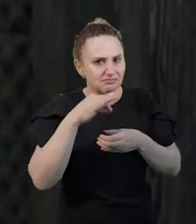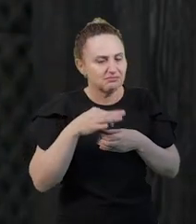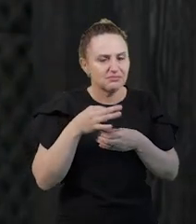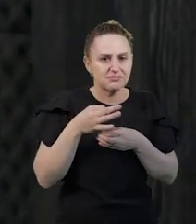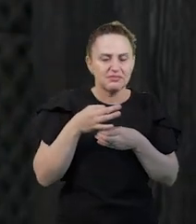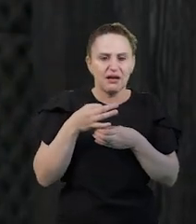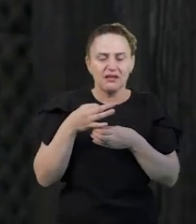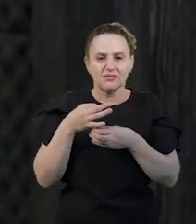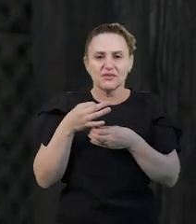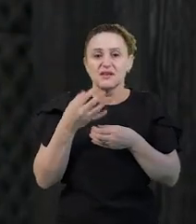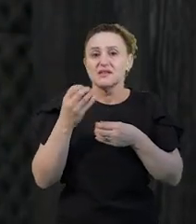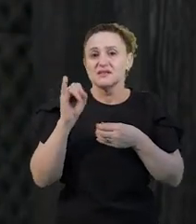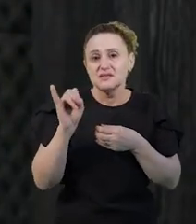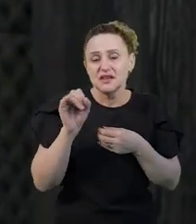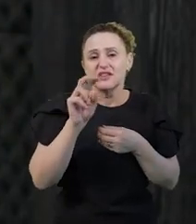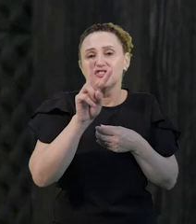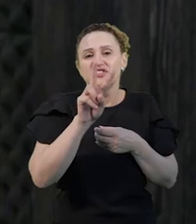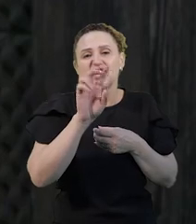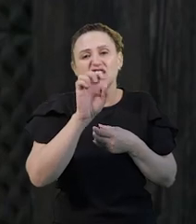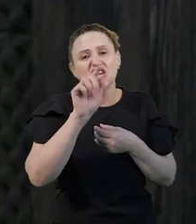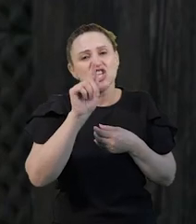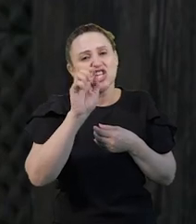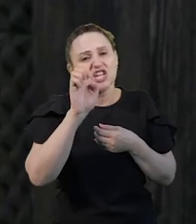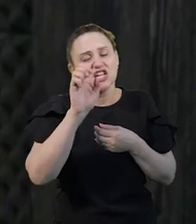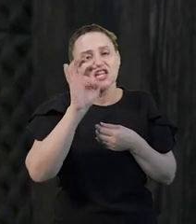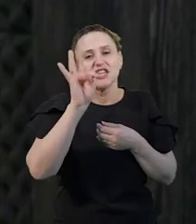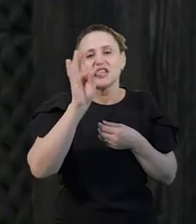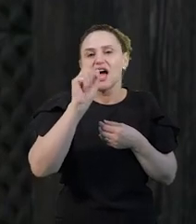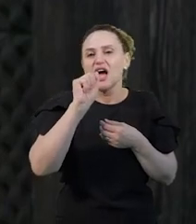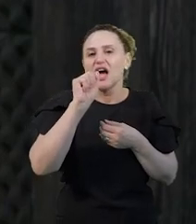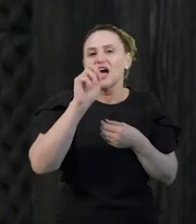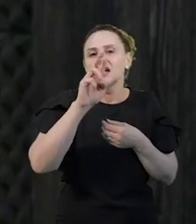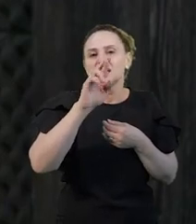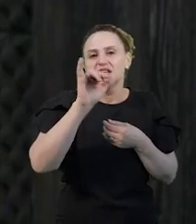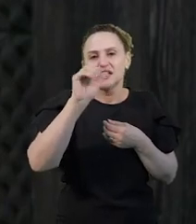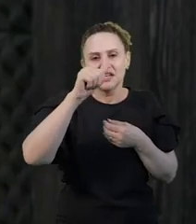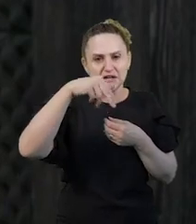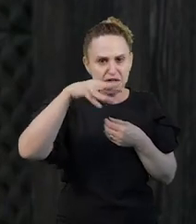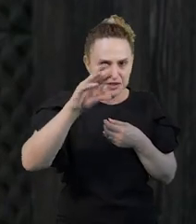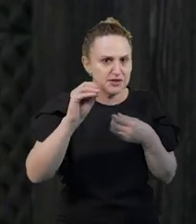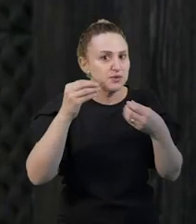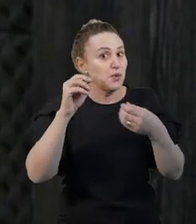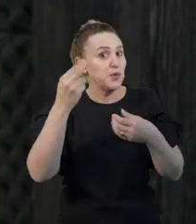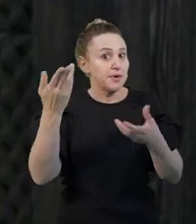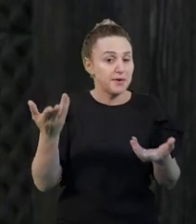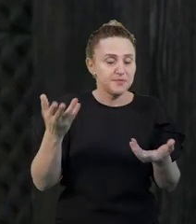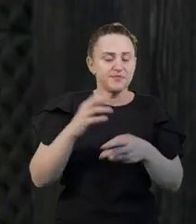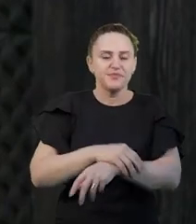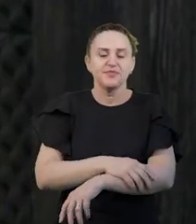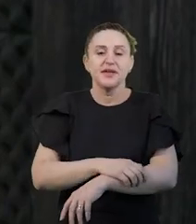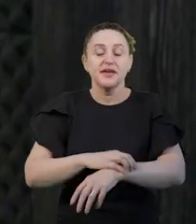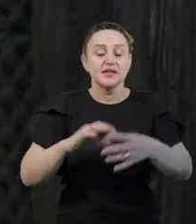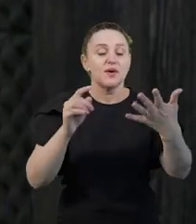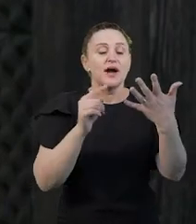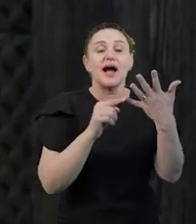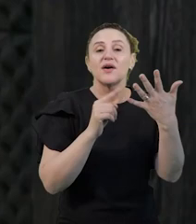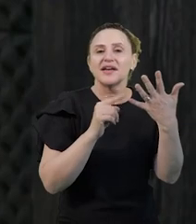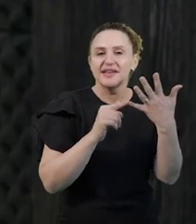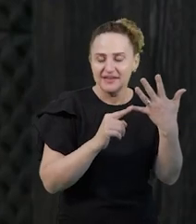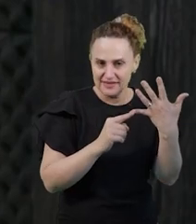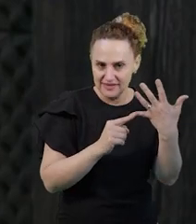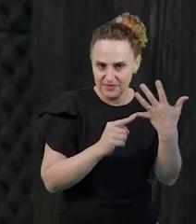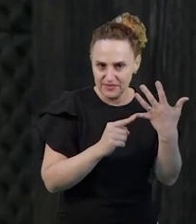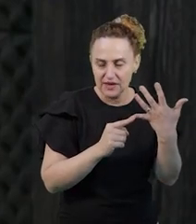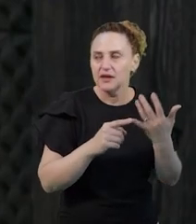Bem, então, essas etapas da modelagem e depois, finalmente, vem a quinta etapa, que chama-se análise